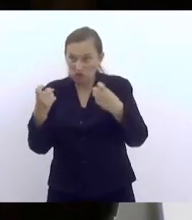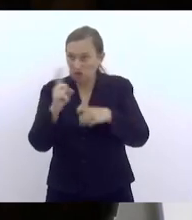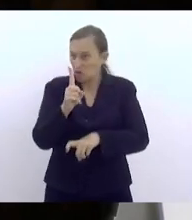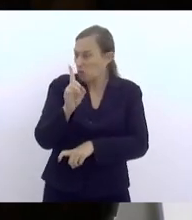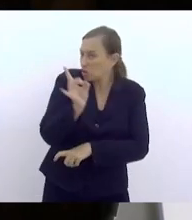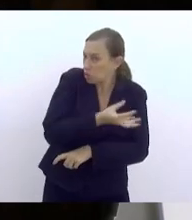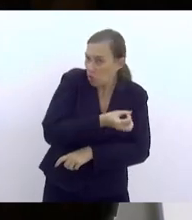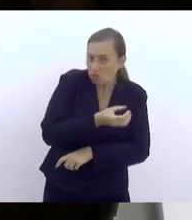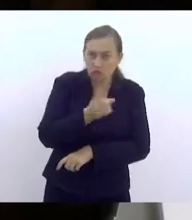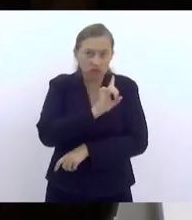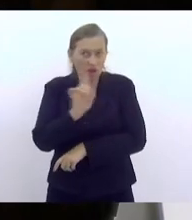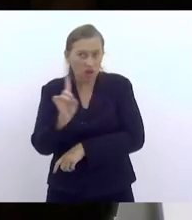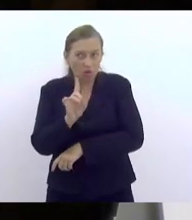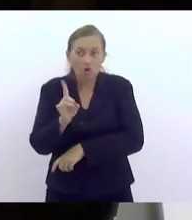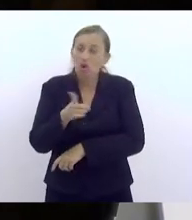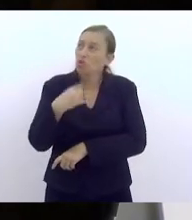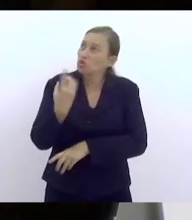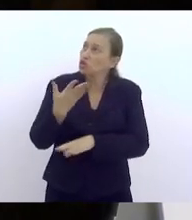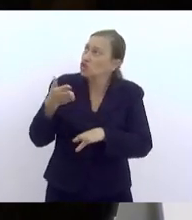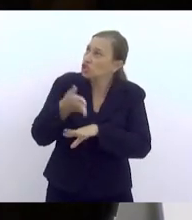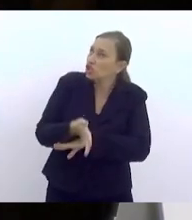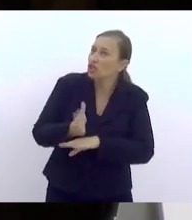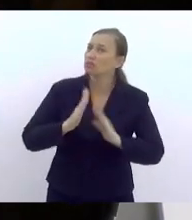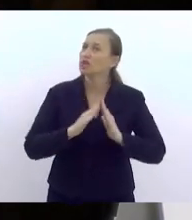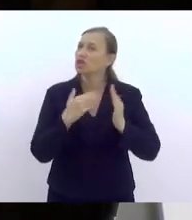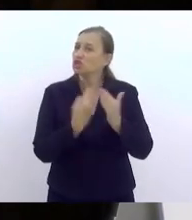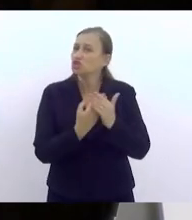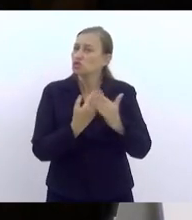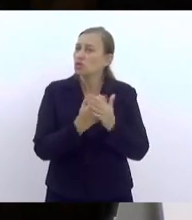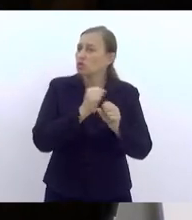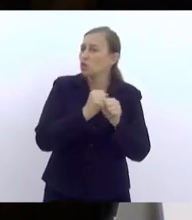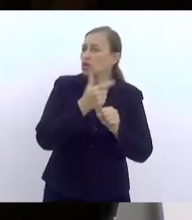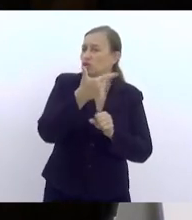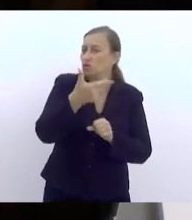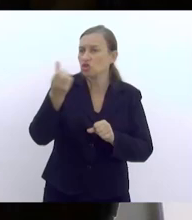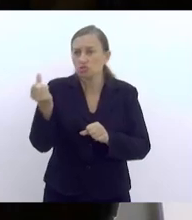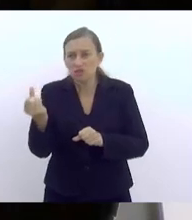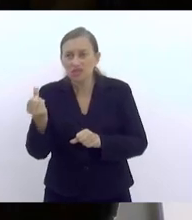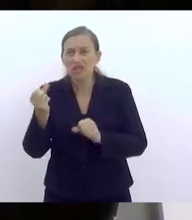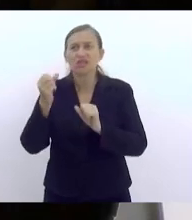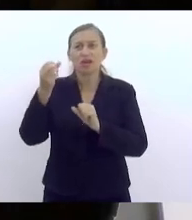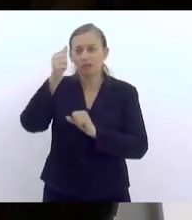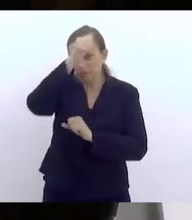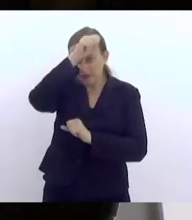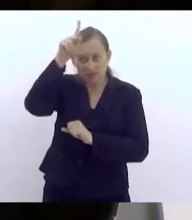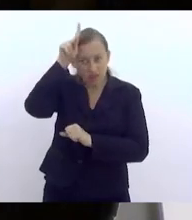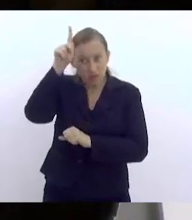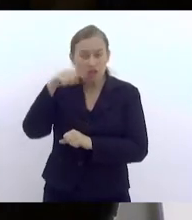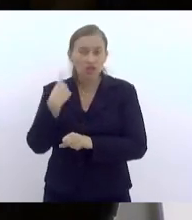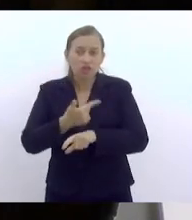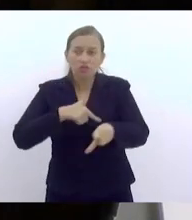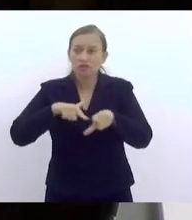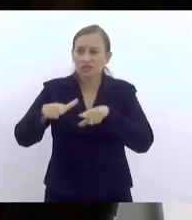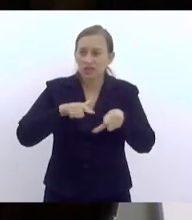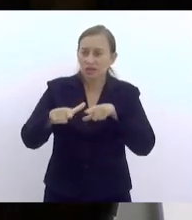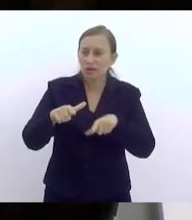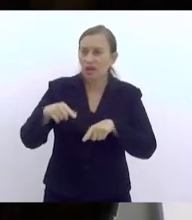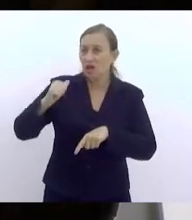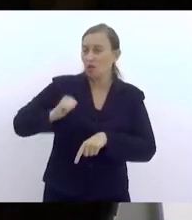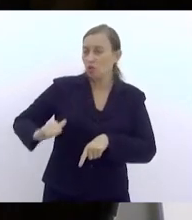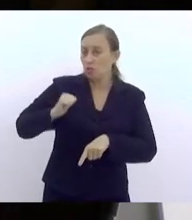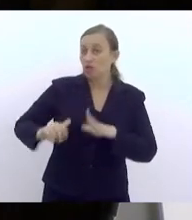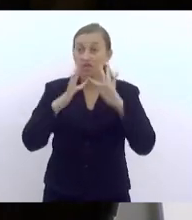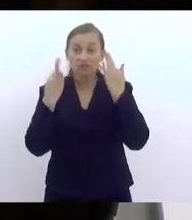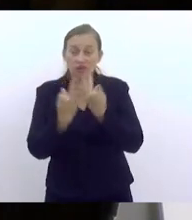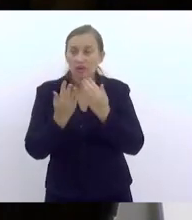recente. Quando nós chegamos na escola lá em 2006, na prefeitura, e a gente foi trabalhar com Bolsa Família,